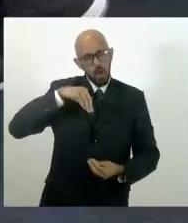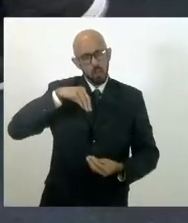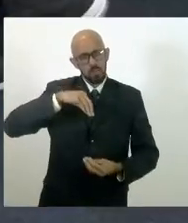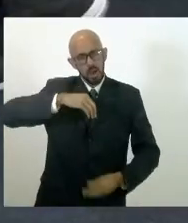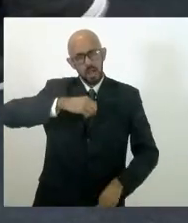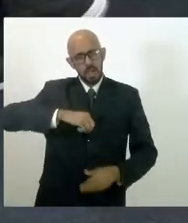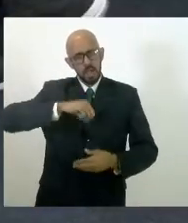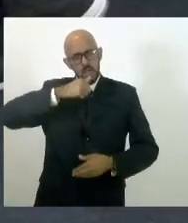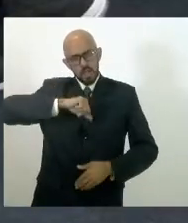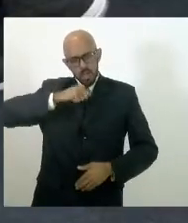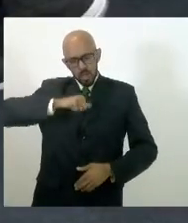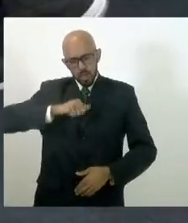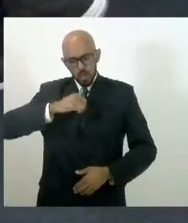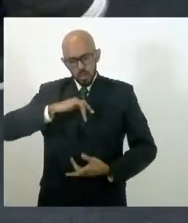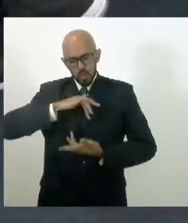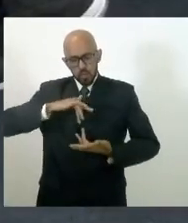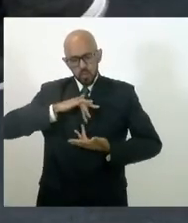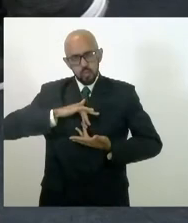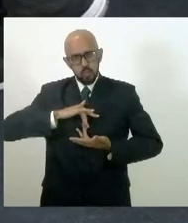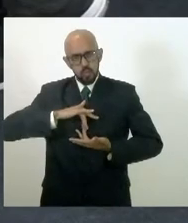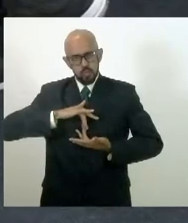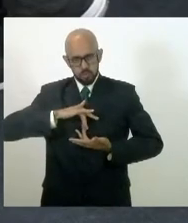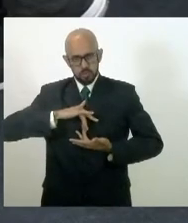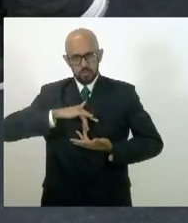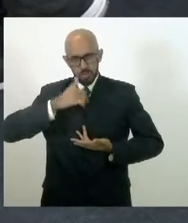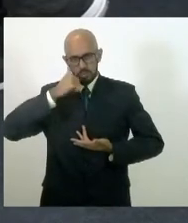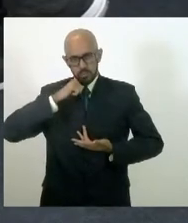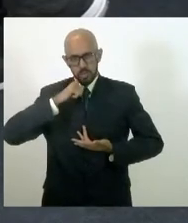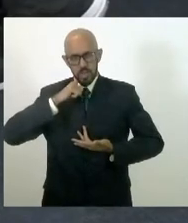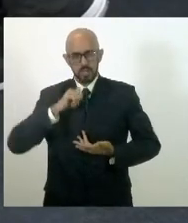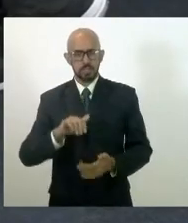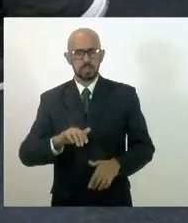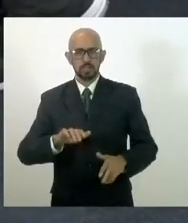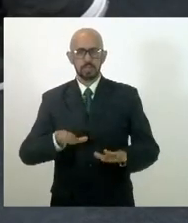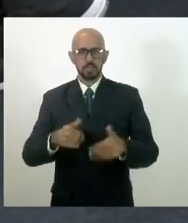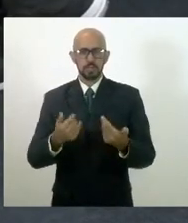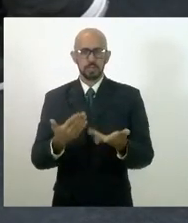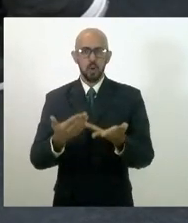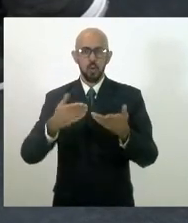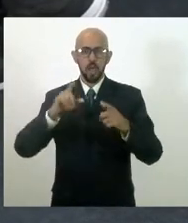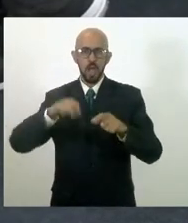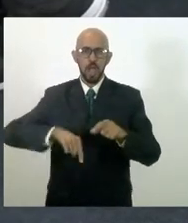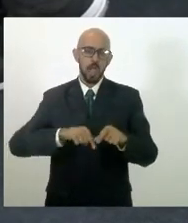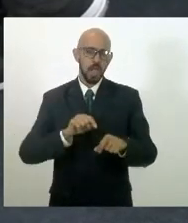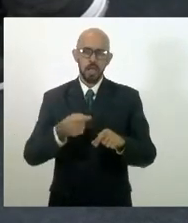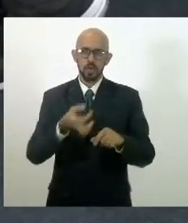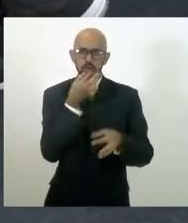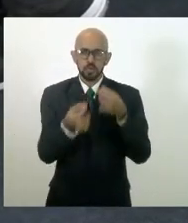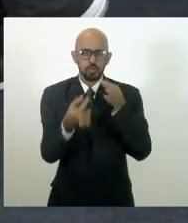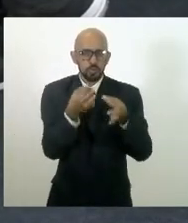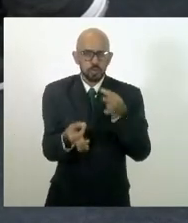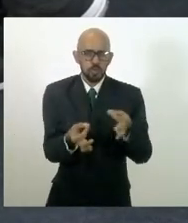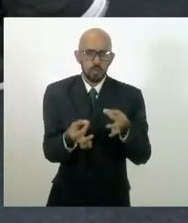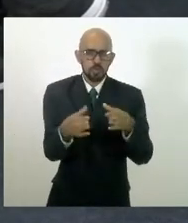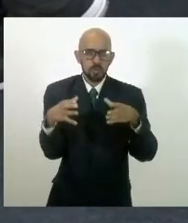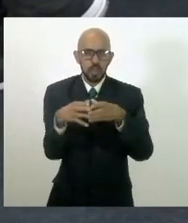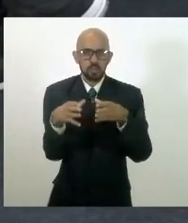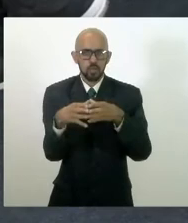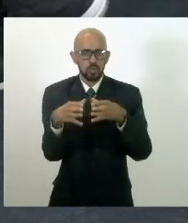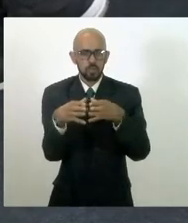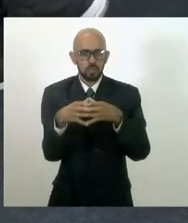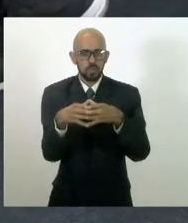mulheres. Então, presidente, eu quero agradecer aqui os pareceres emitidos pelas comissões que